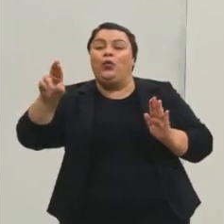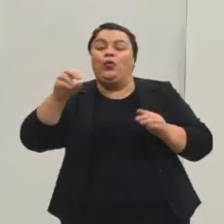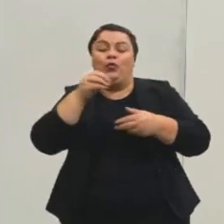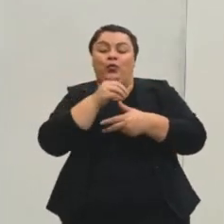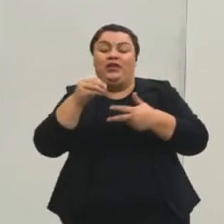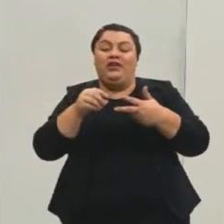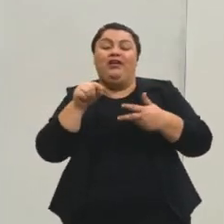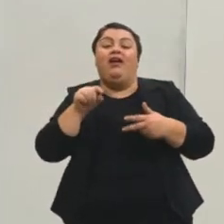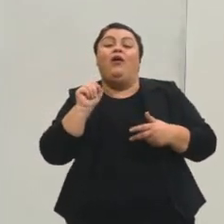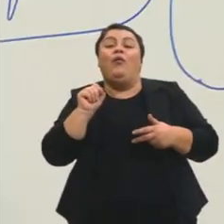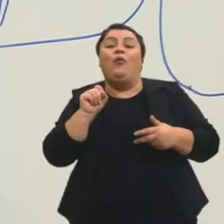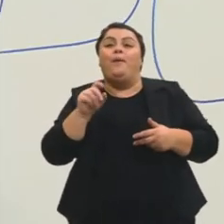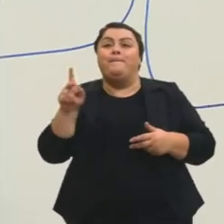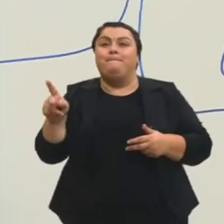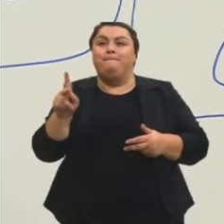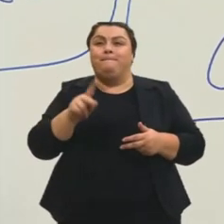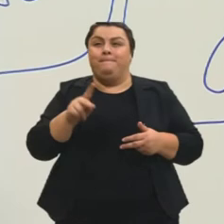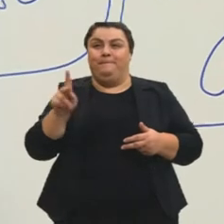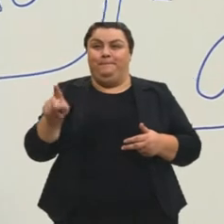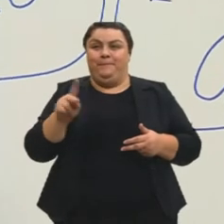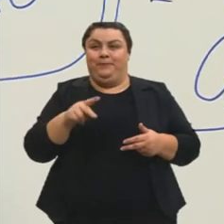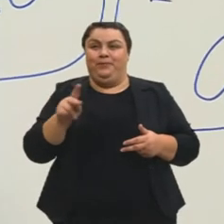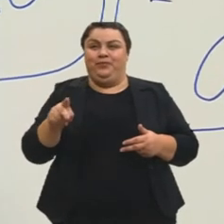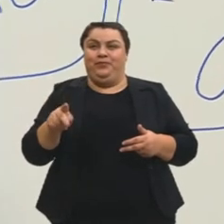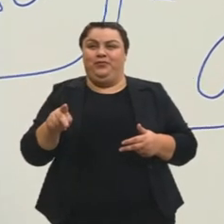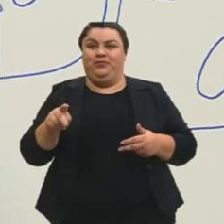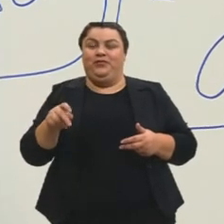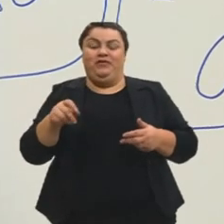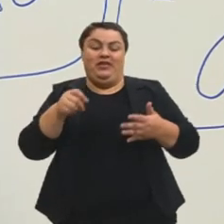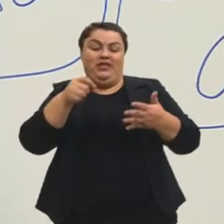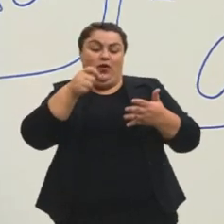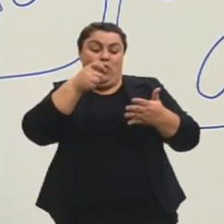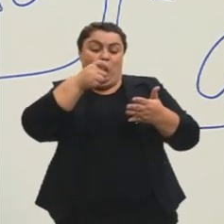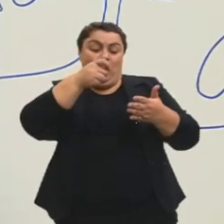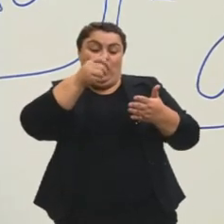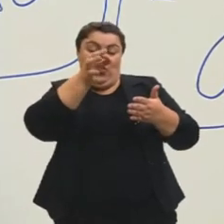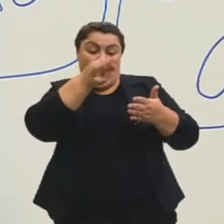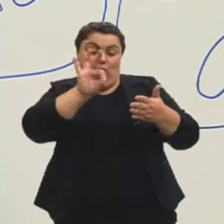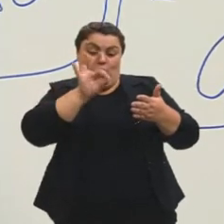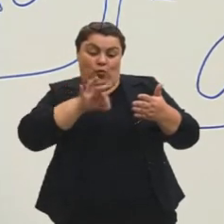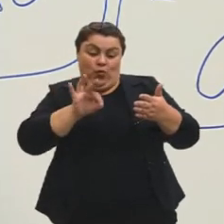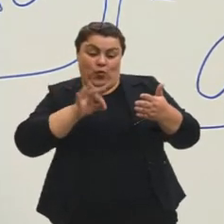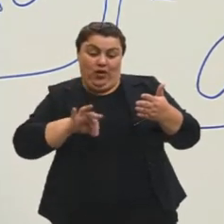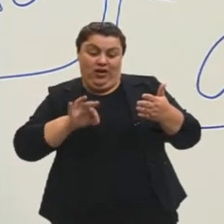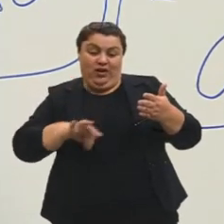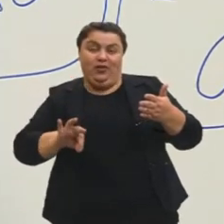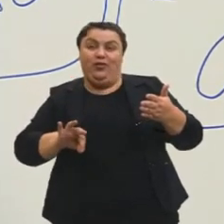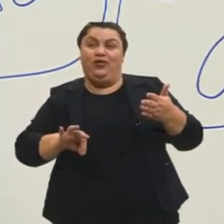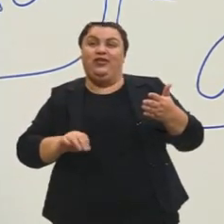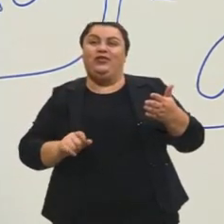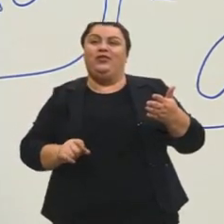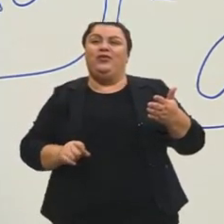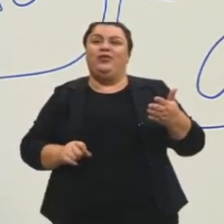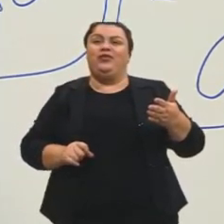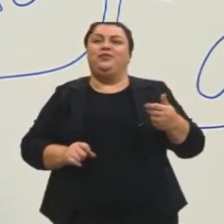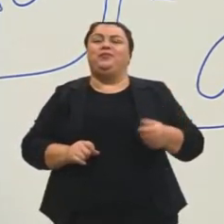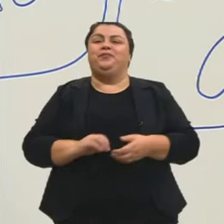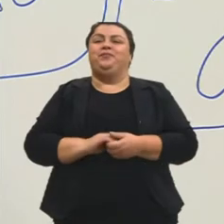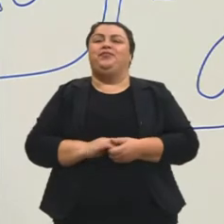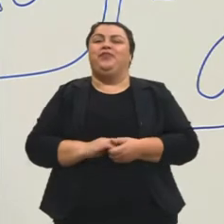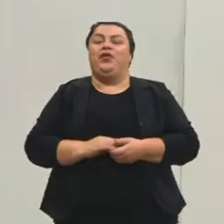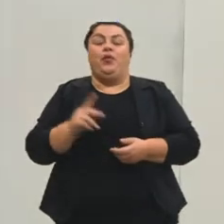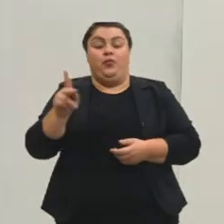que vai ser o meu corretor, tá? Então, ele é um professor